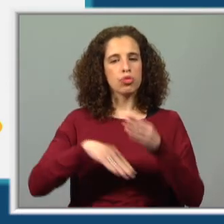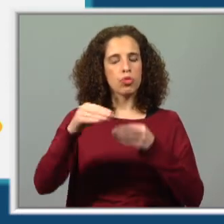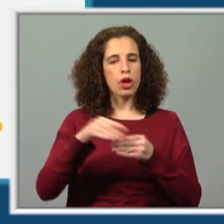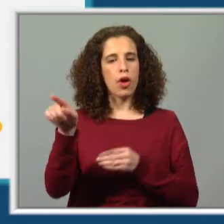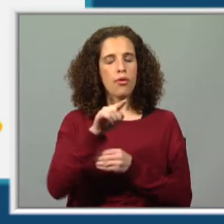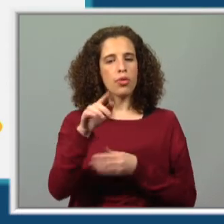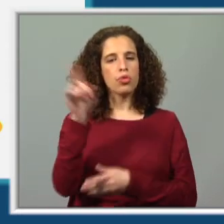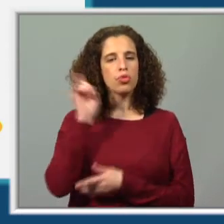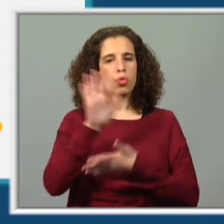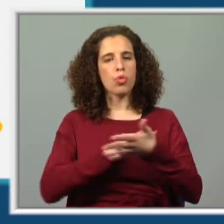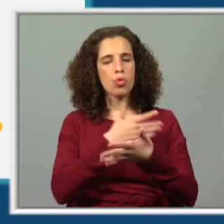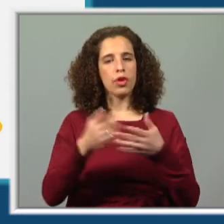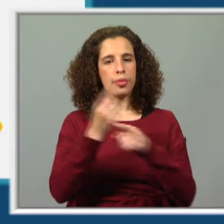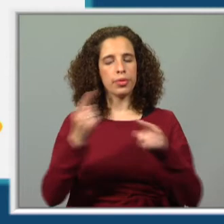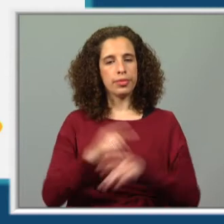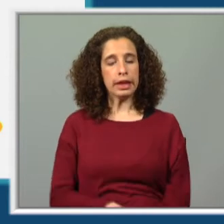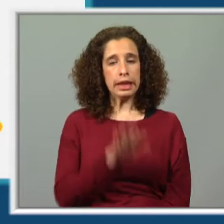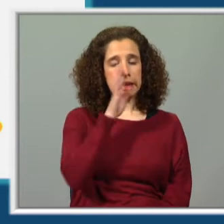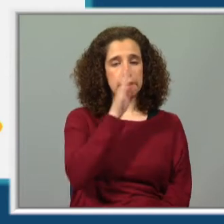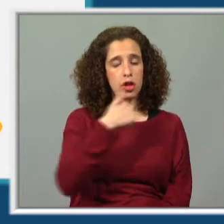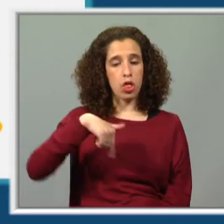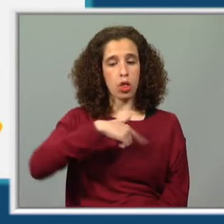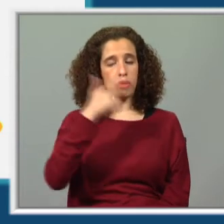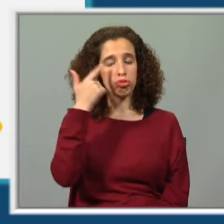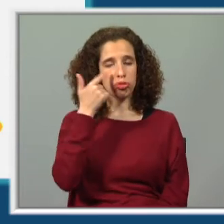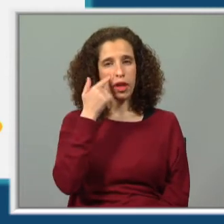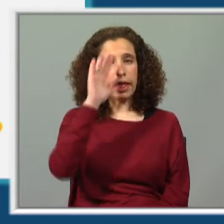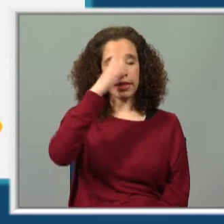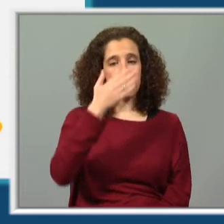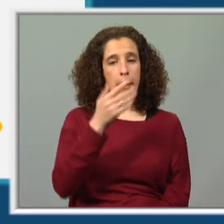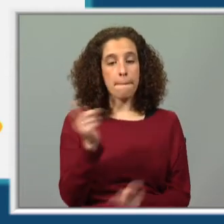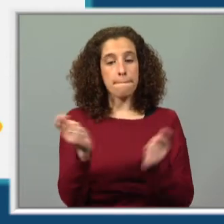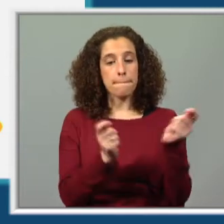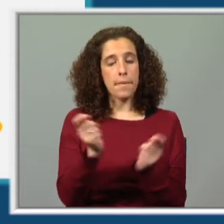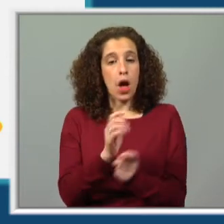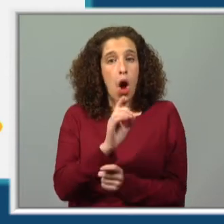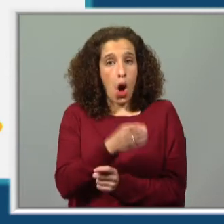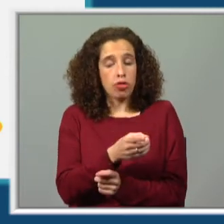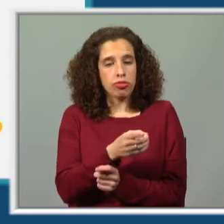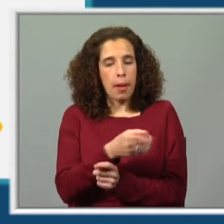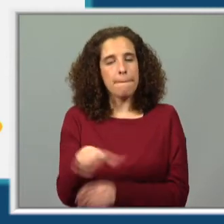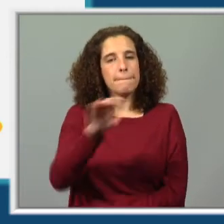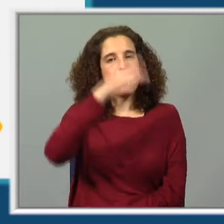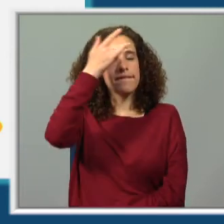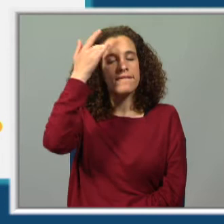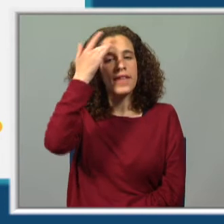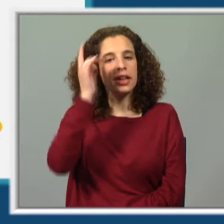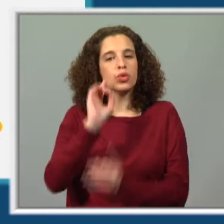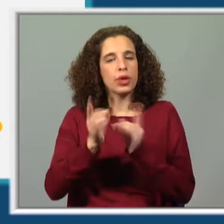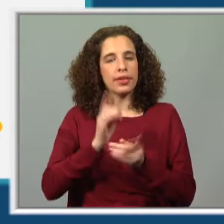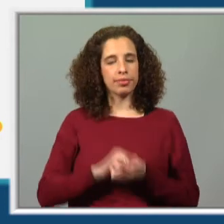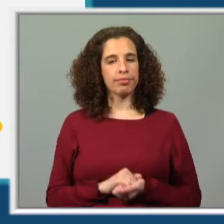convosco o calendário? Porque se nós o conhecemos e sabemos a sua organização, temos mais facilidade em quê?